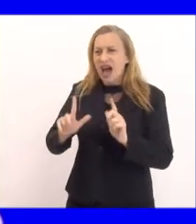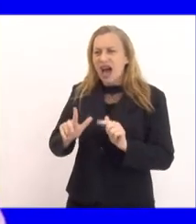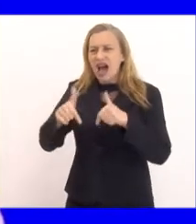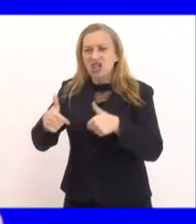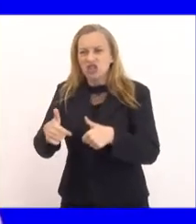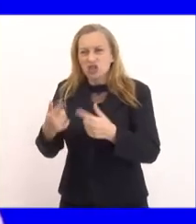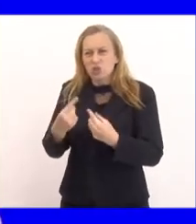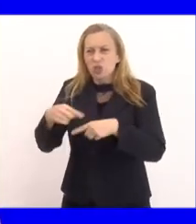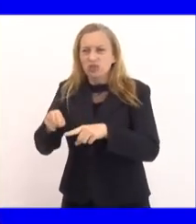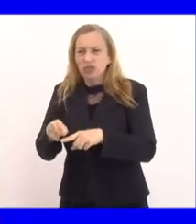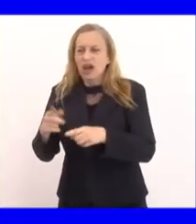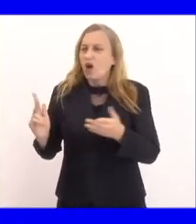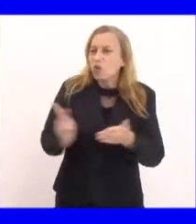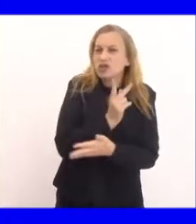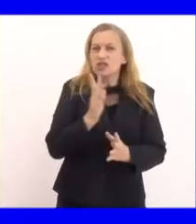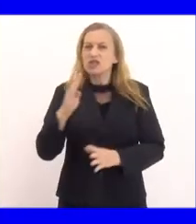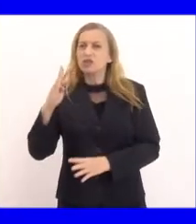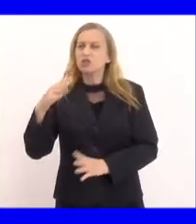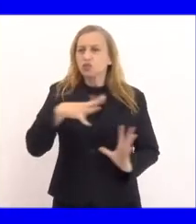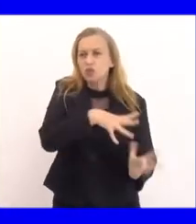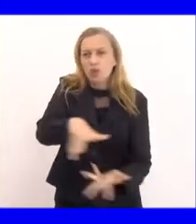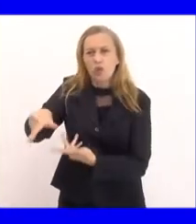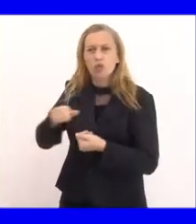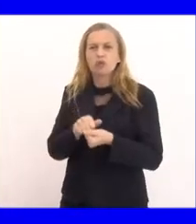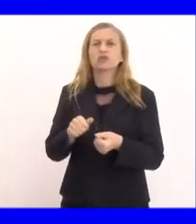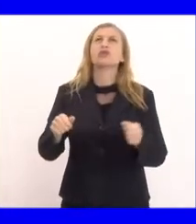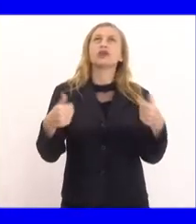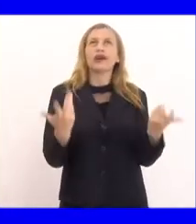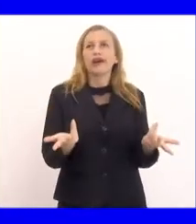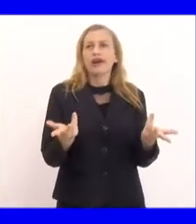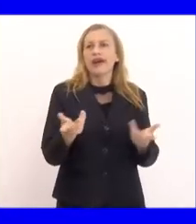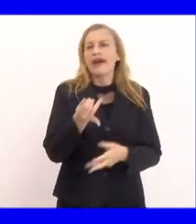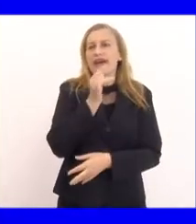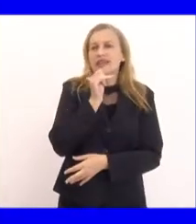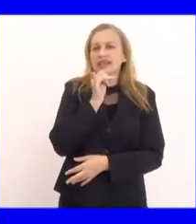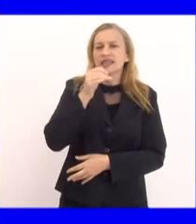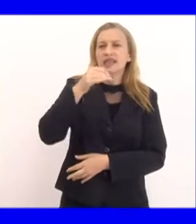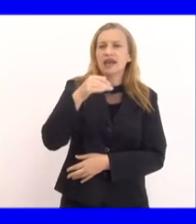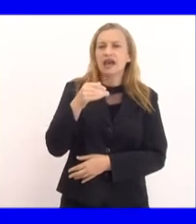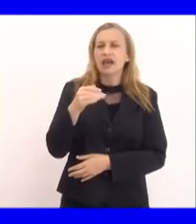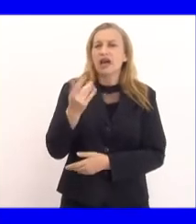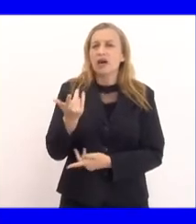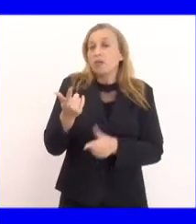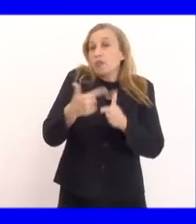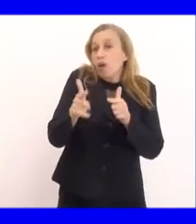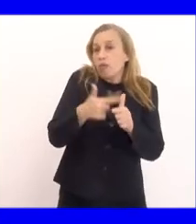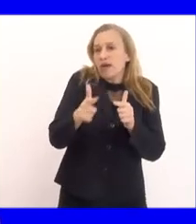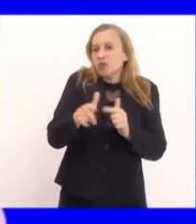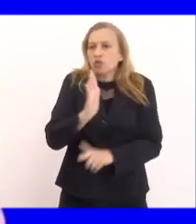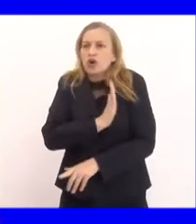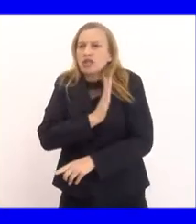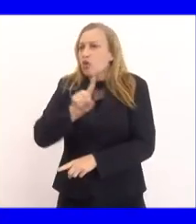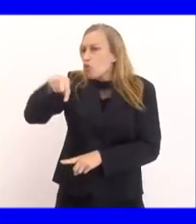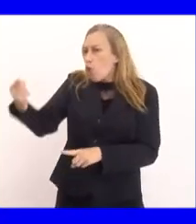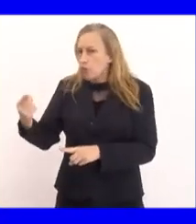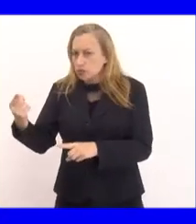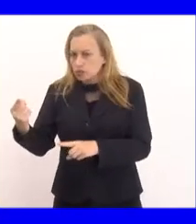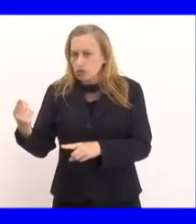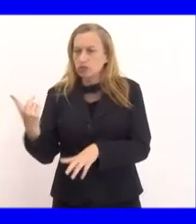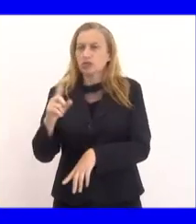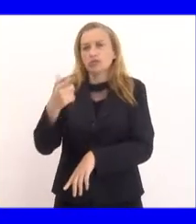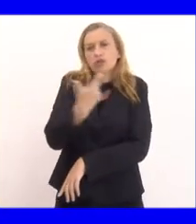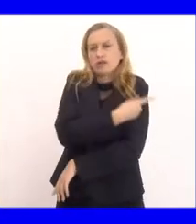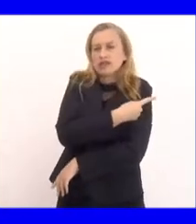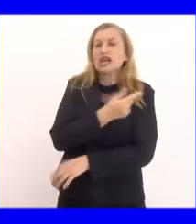acontecido aí no mundo, como, por exemplo, casos de miocardias e outros após a vacina. E aí?